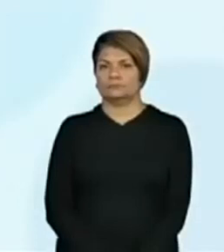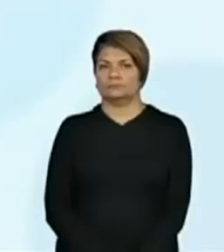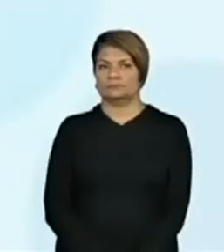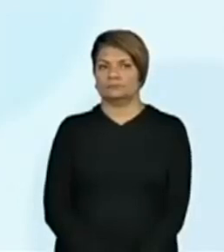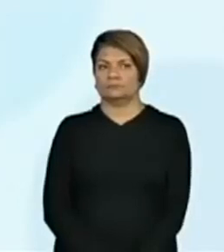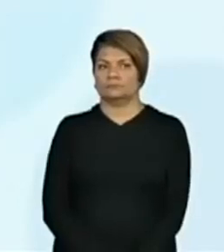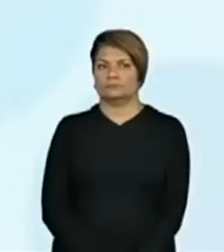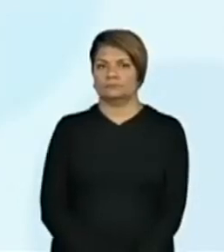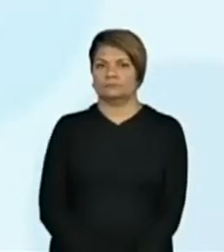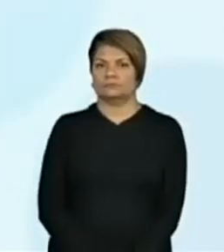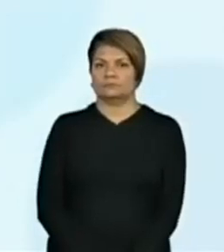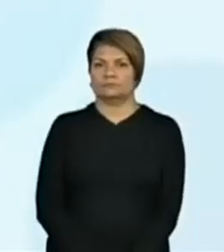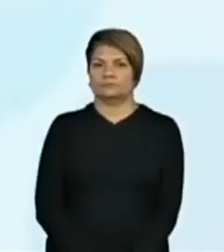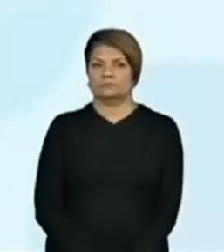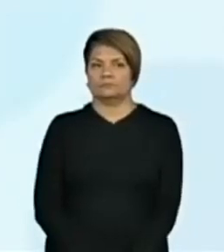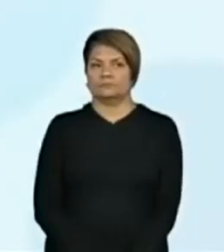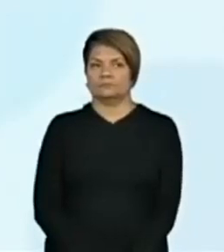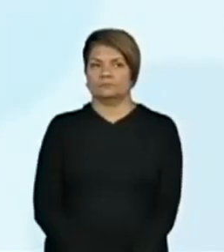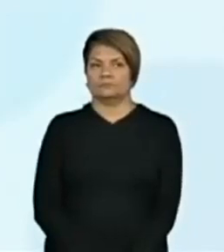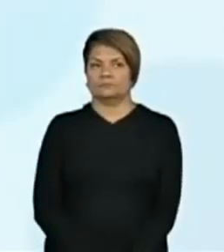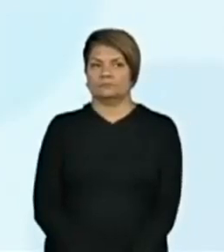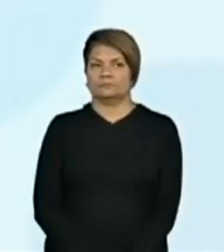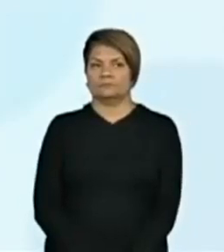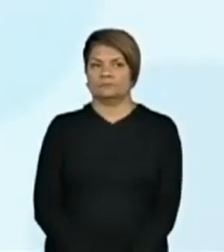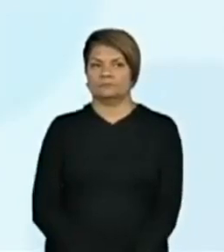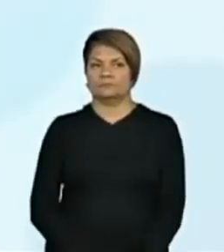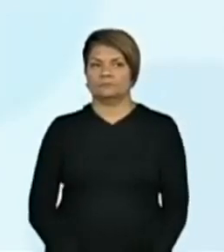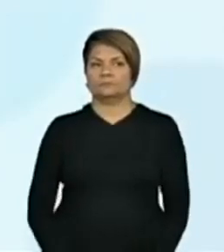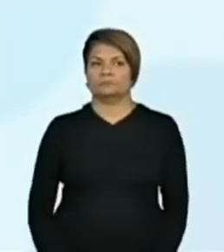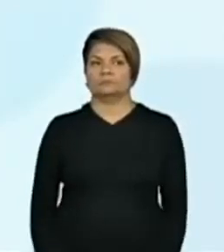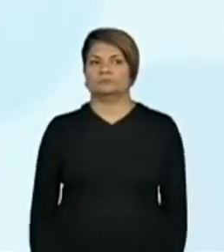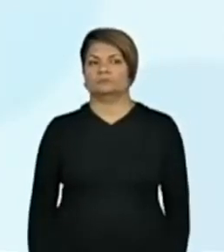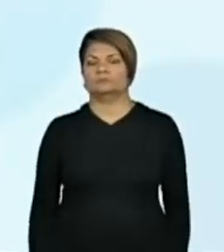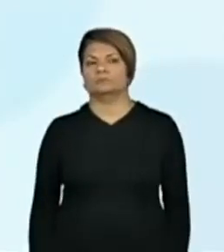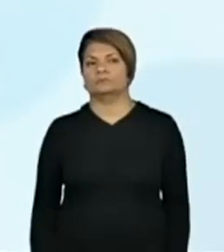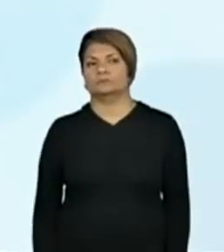5. 5 unidades. Unidades. Isso aí.